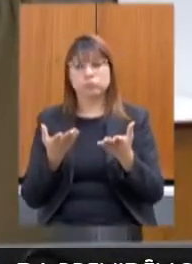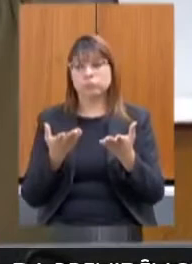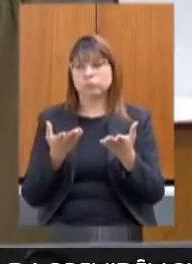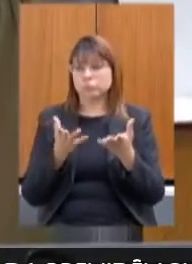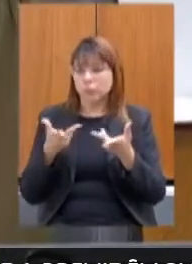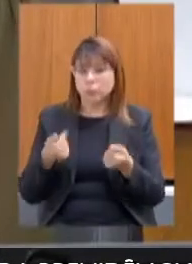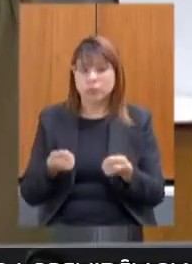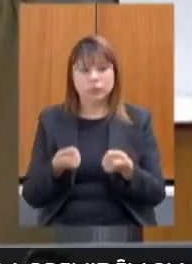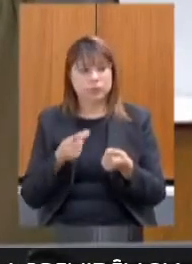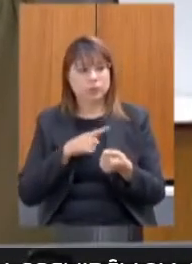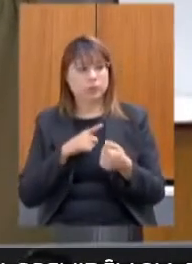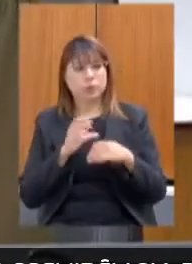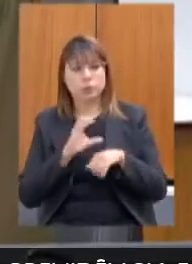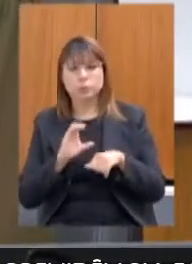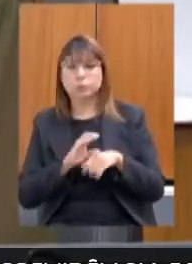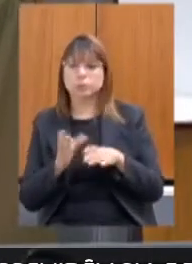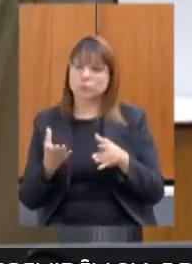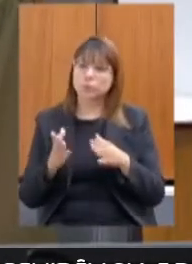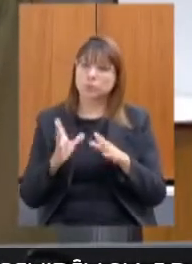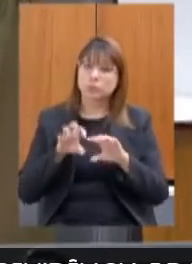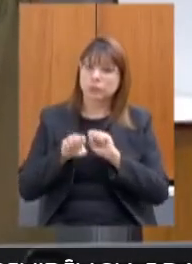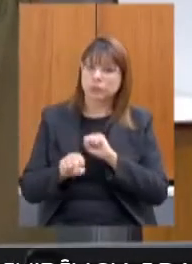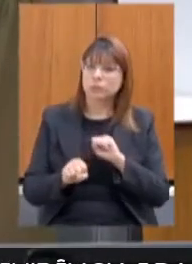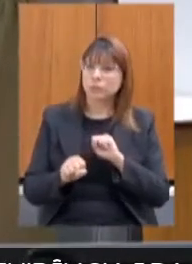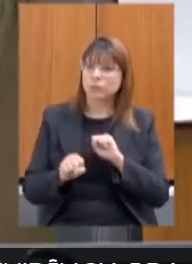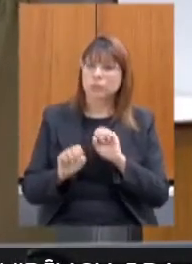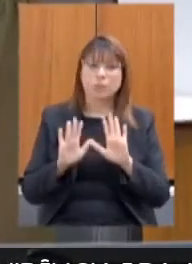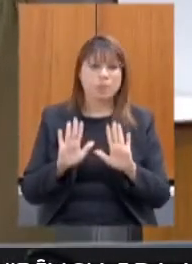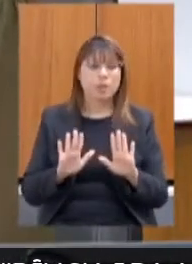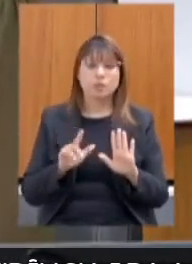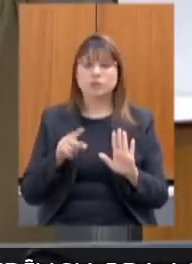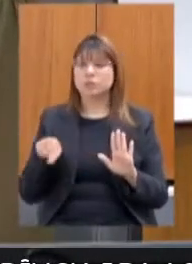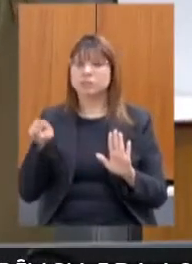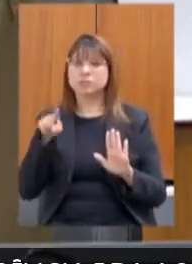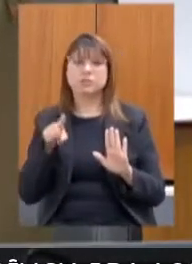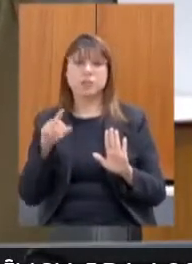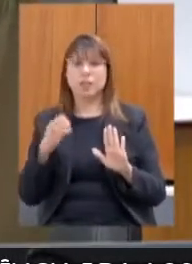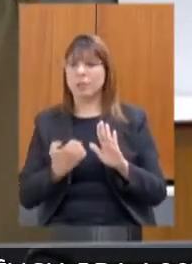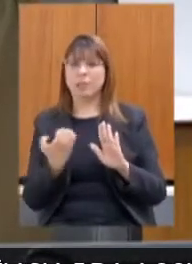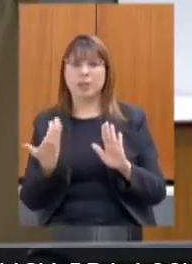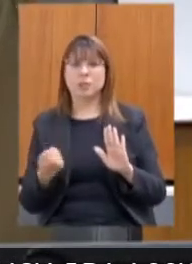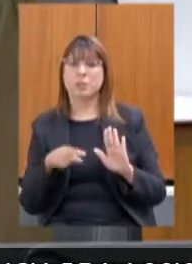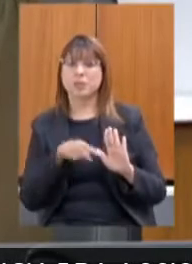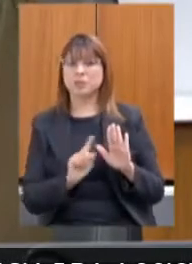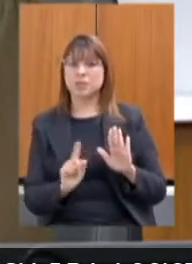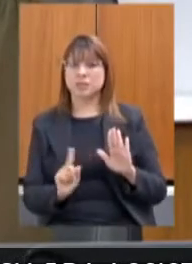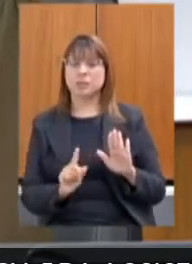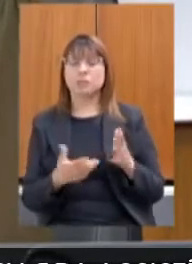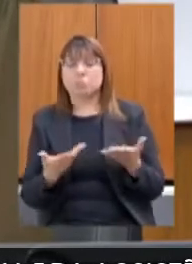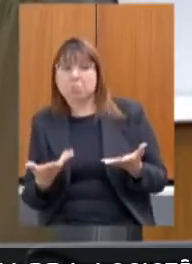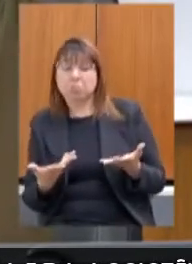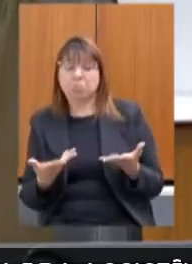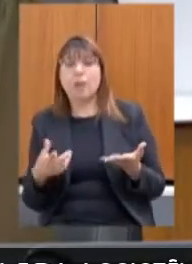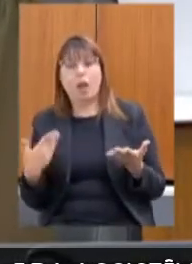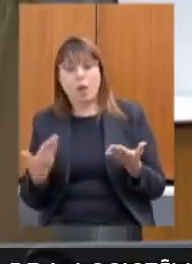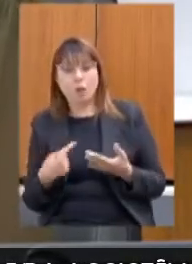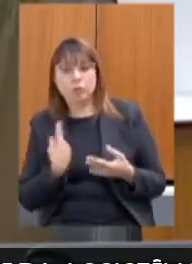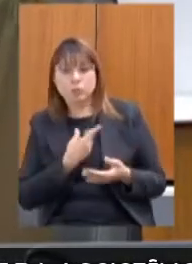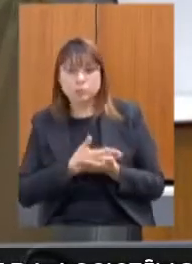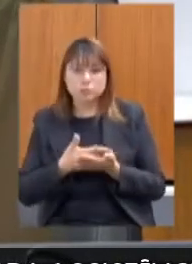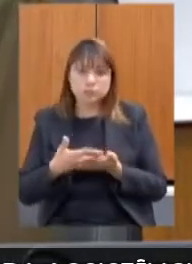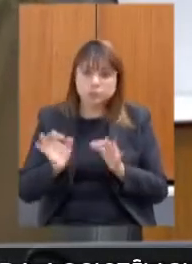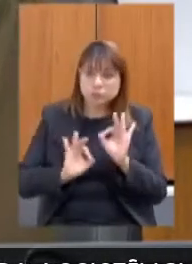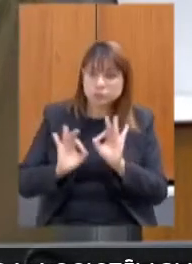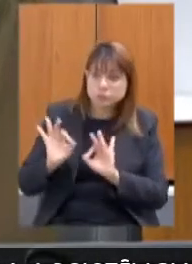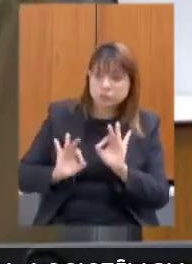Então, a gente fazia qualificação muito desconectada do que o mercado absorvia. Hoje, nós estamos trabalhando nesse mapa que é